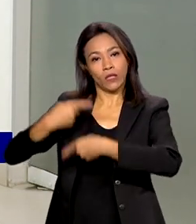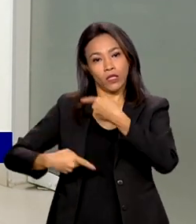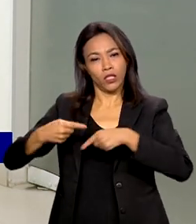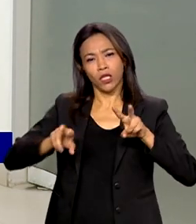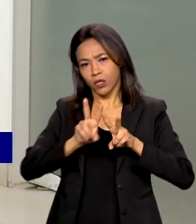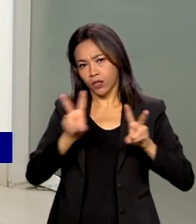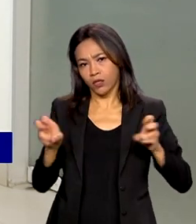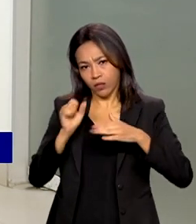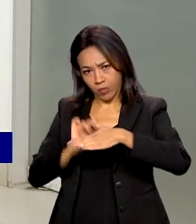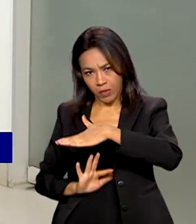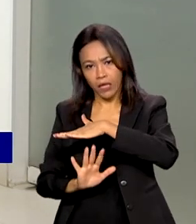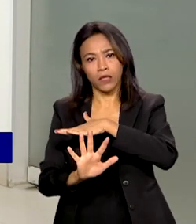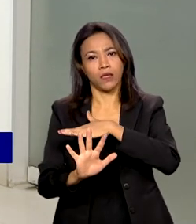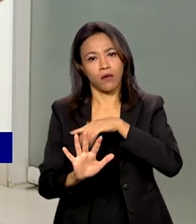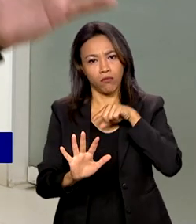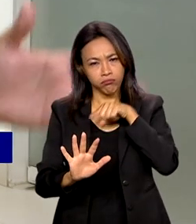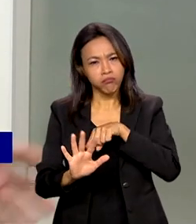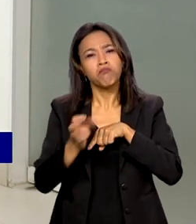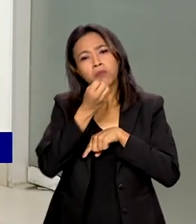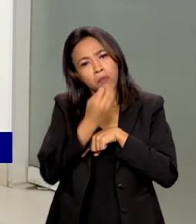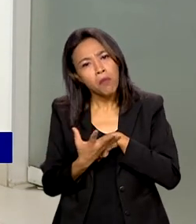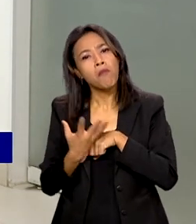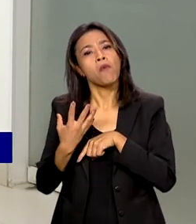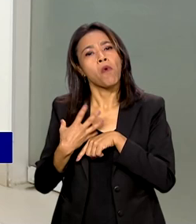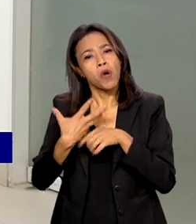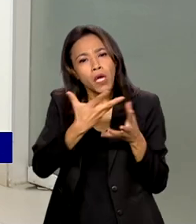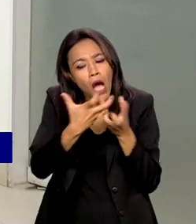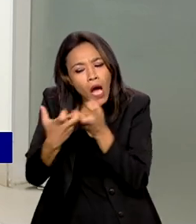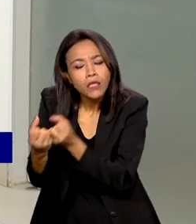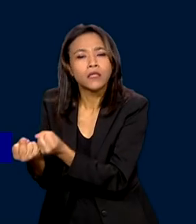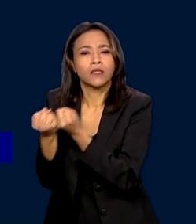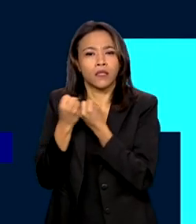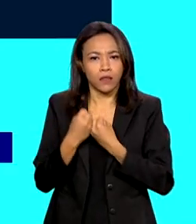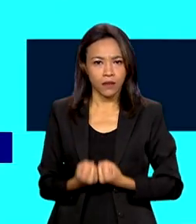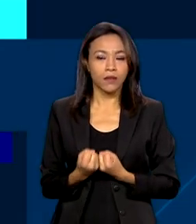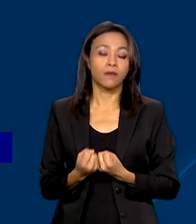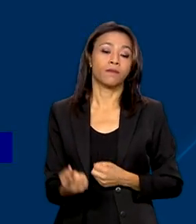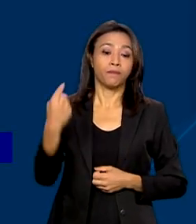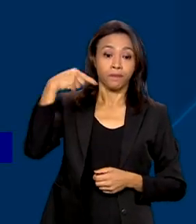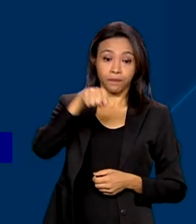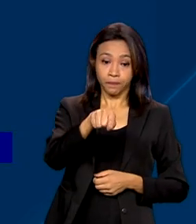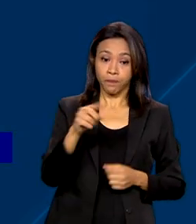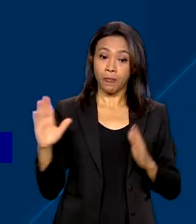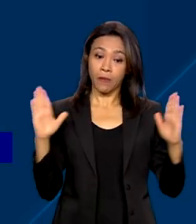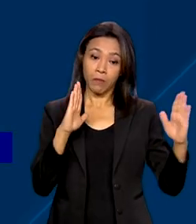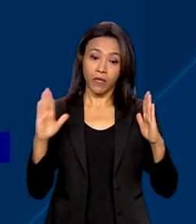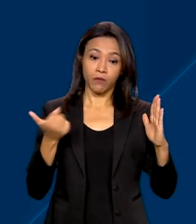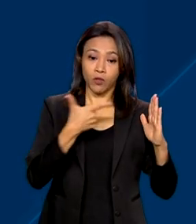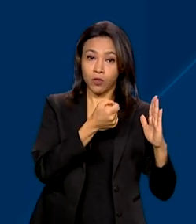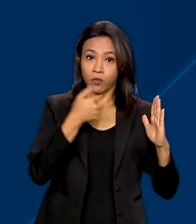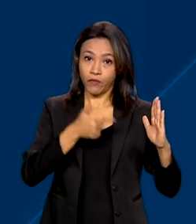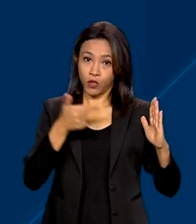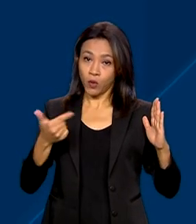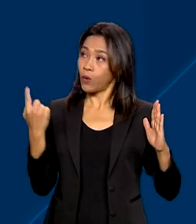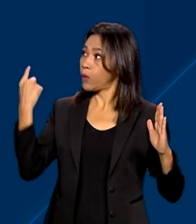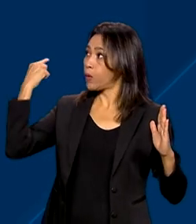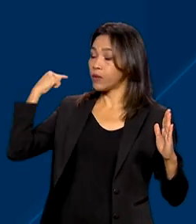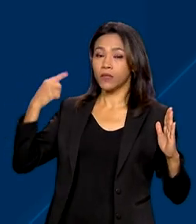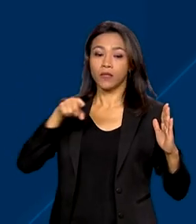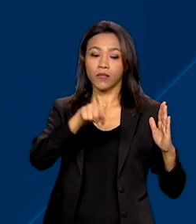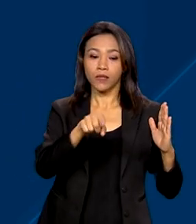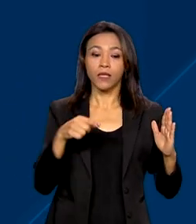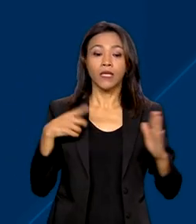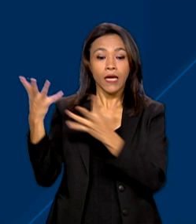bastante acolhedora, desde todo ponto de vista. Em 2022, o Brasil recebeu 50